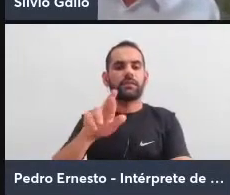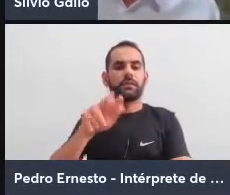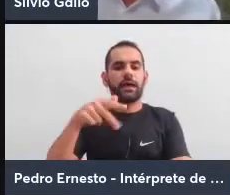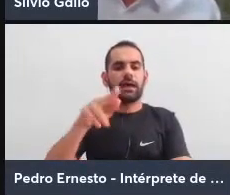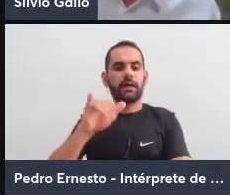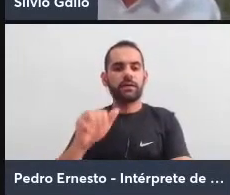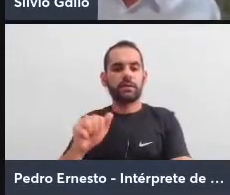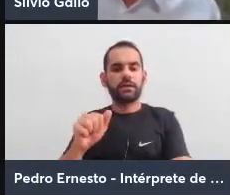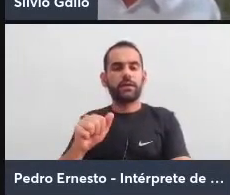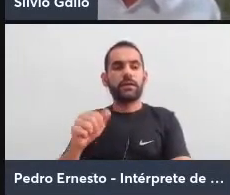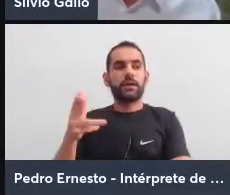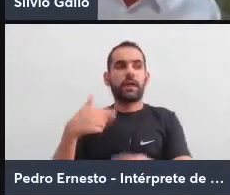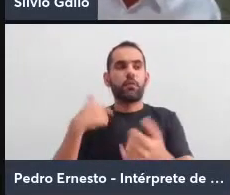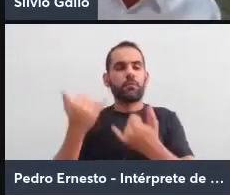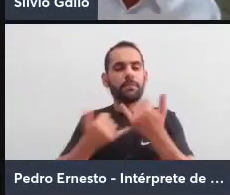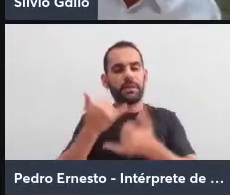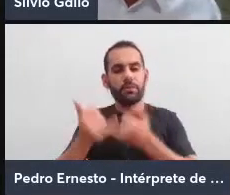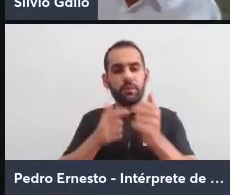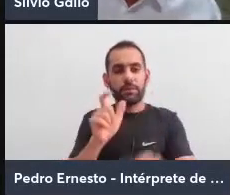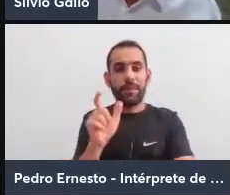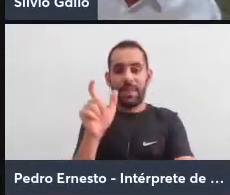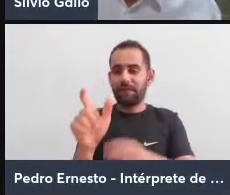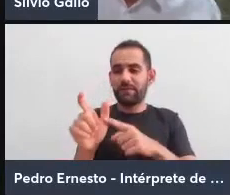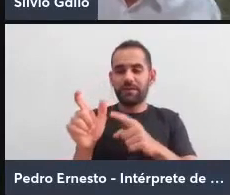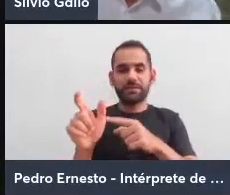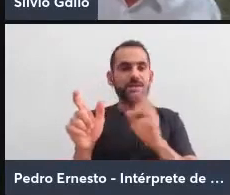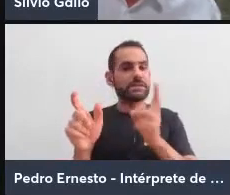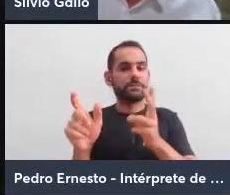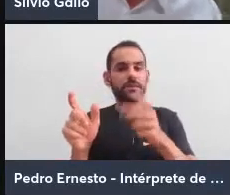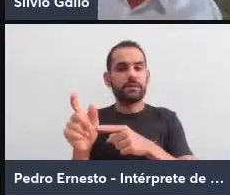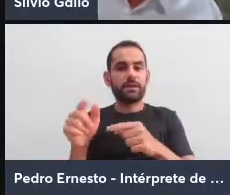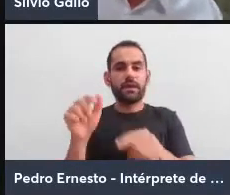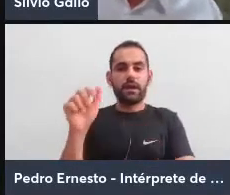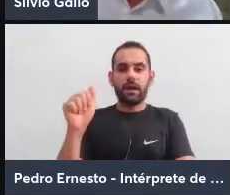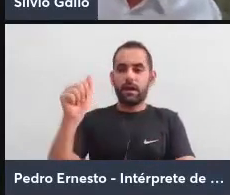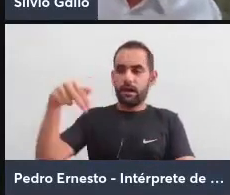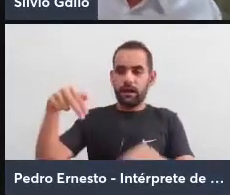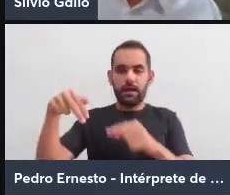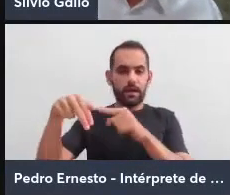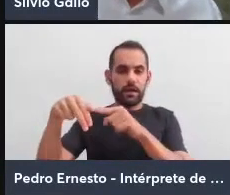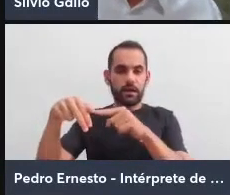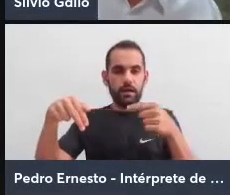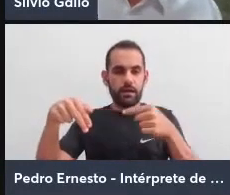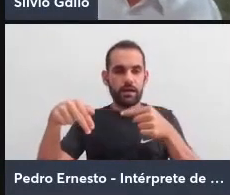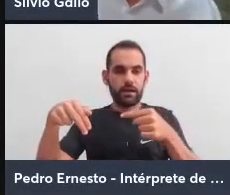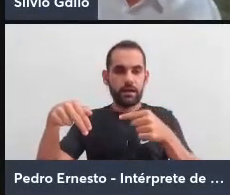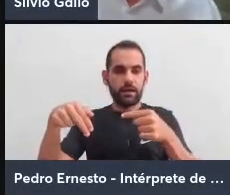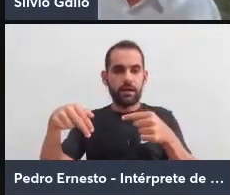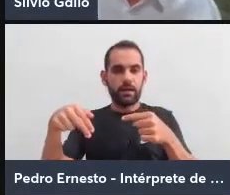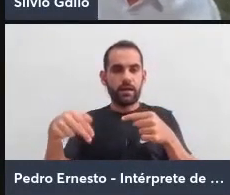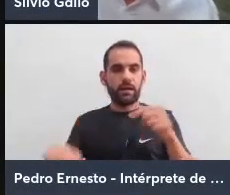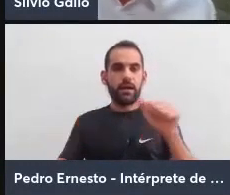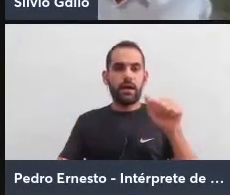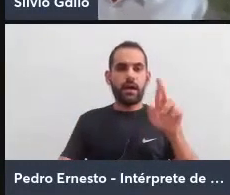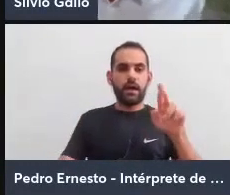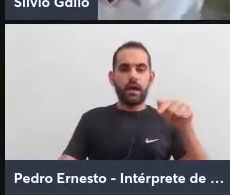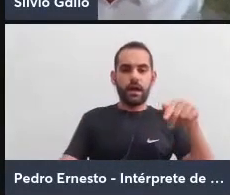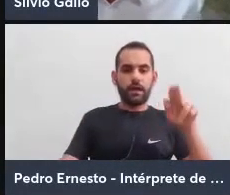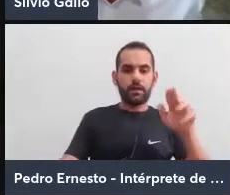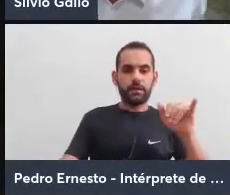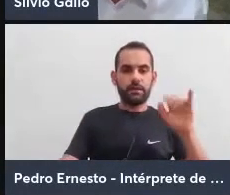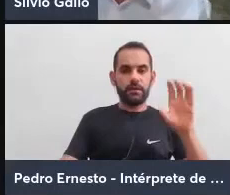brinco um pouco com a palavra, colocando um hífen entre a partícula de negação a e a